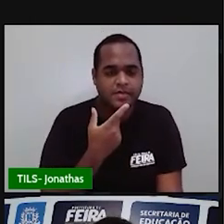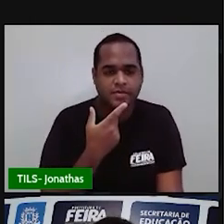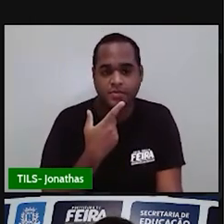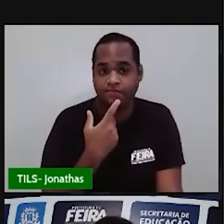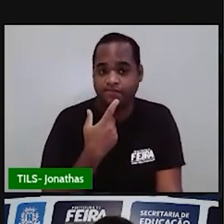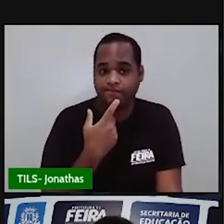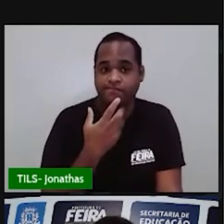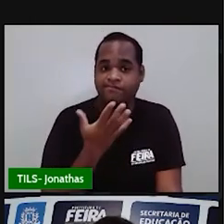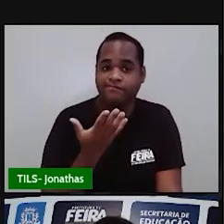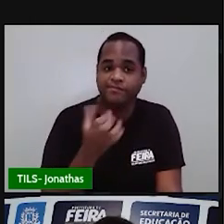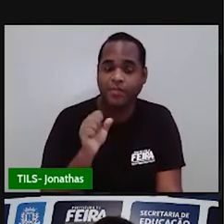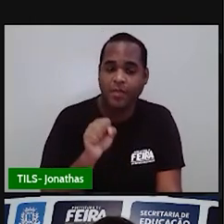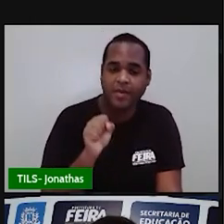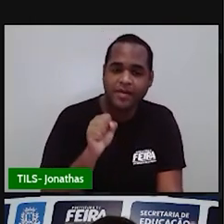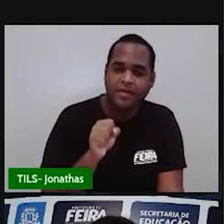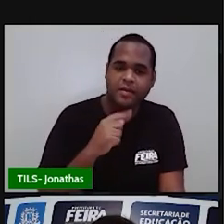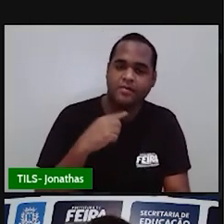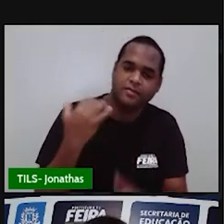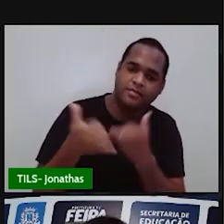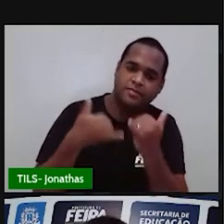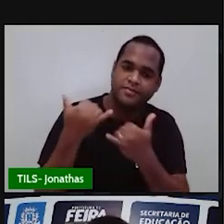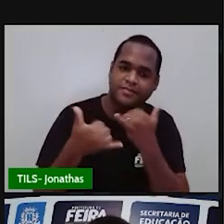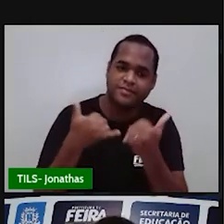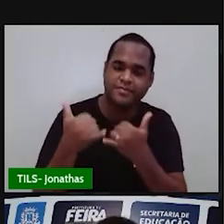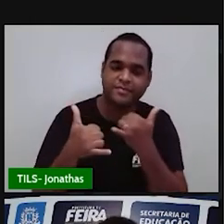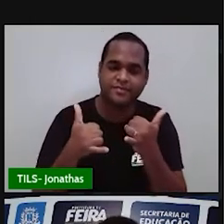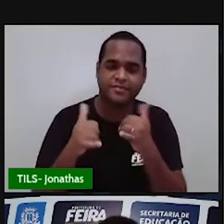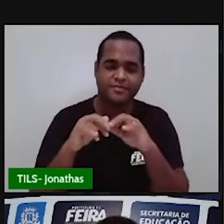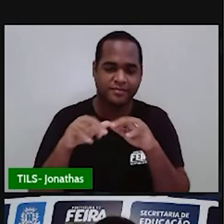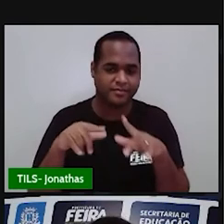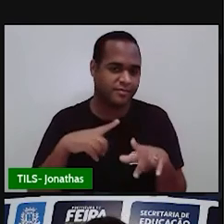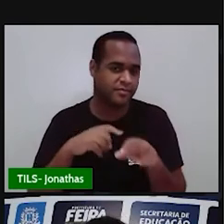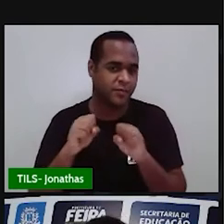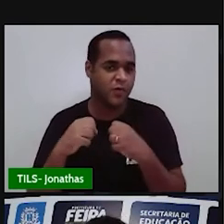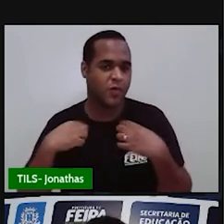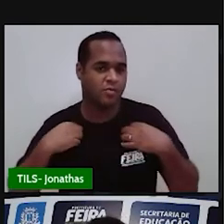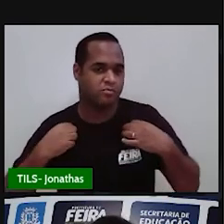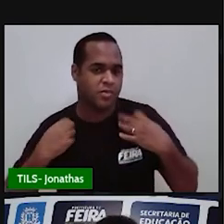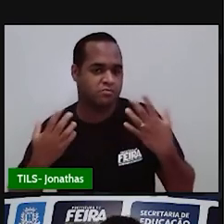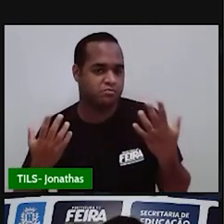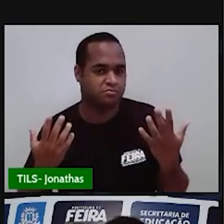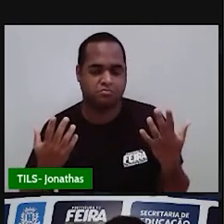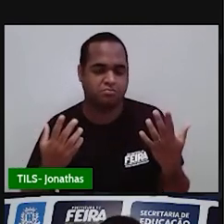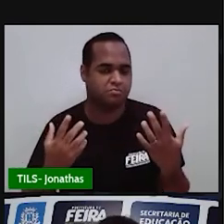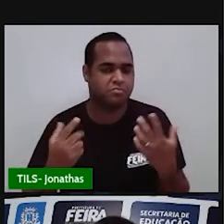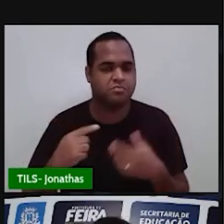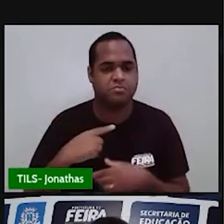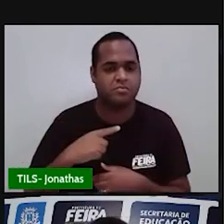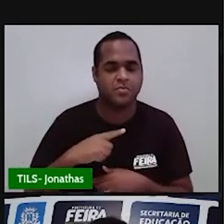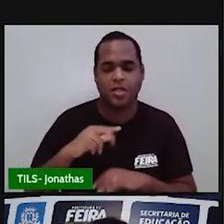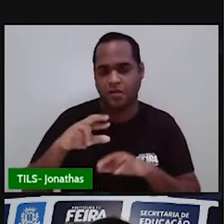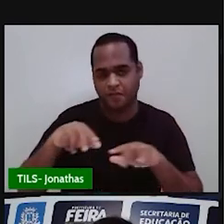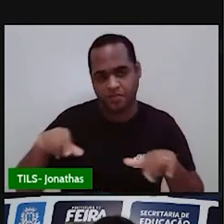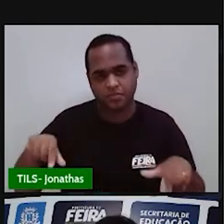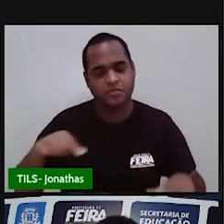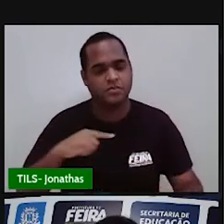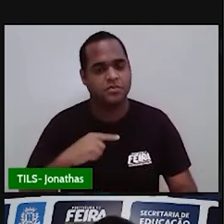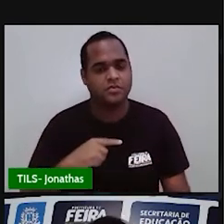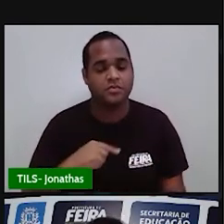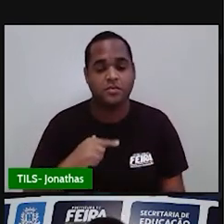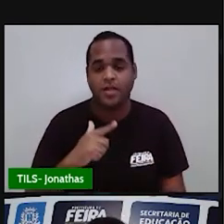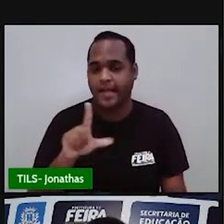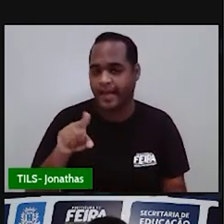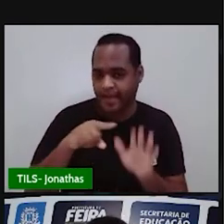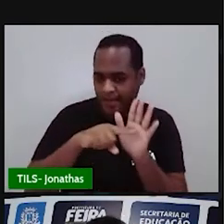brinquedos ou com roupas, enfim, né? E as